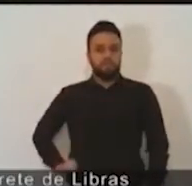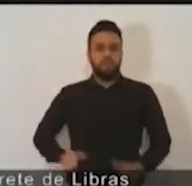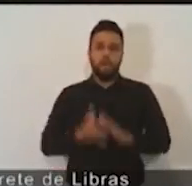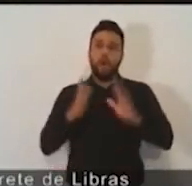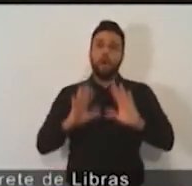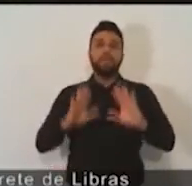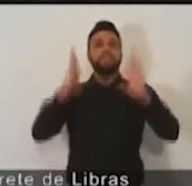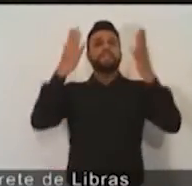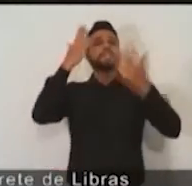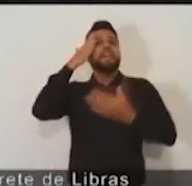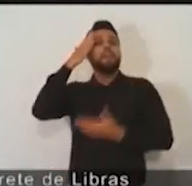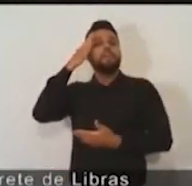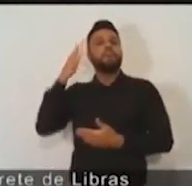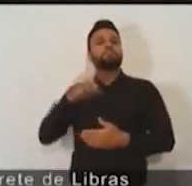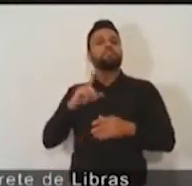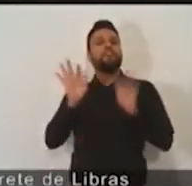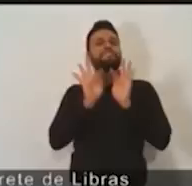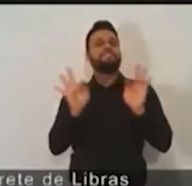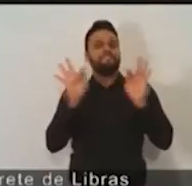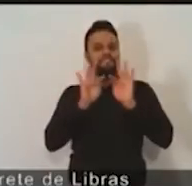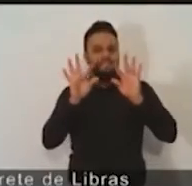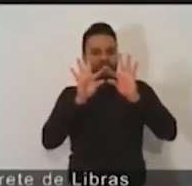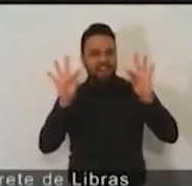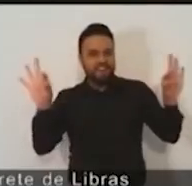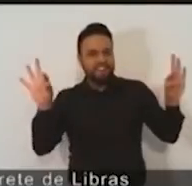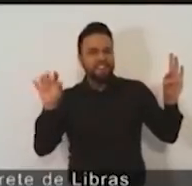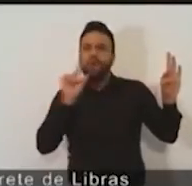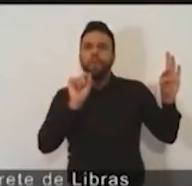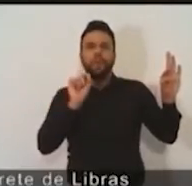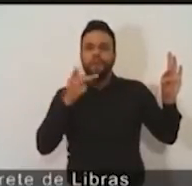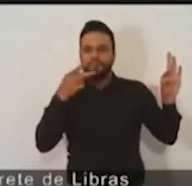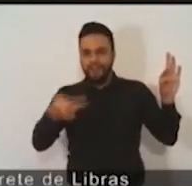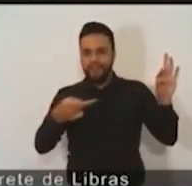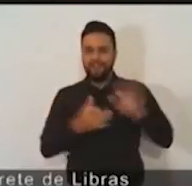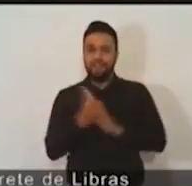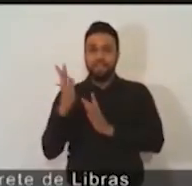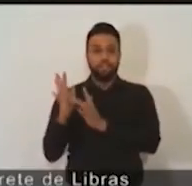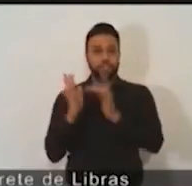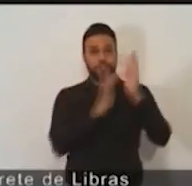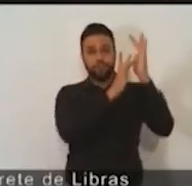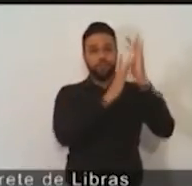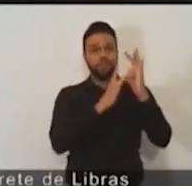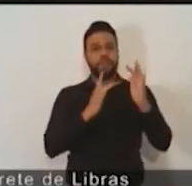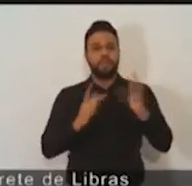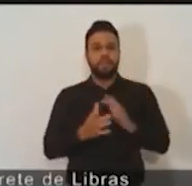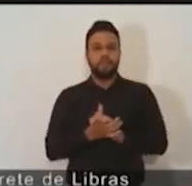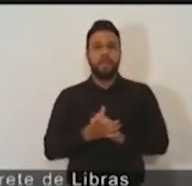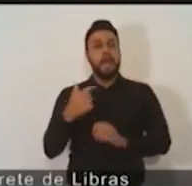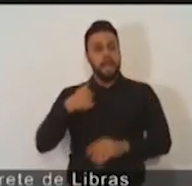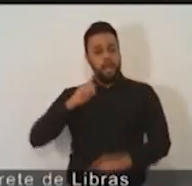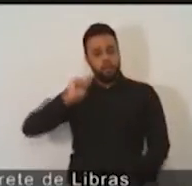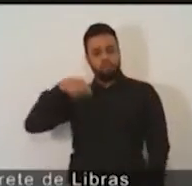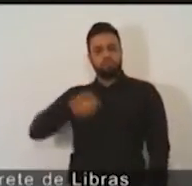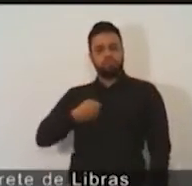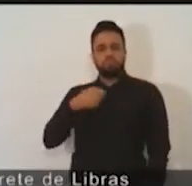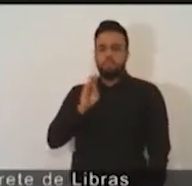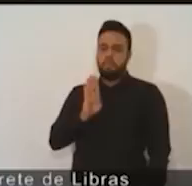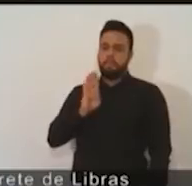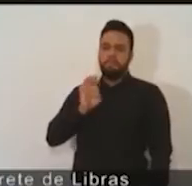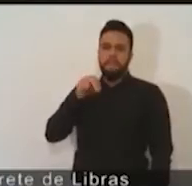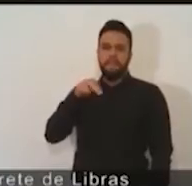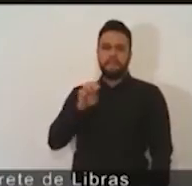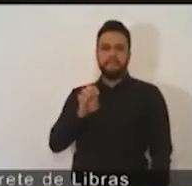dizer uma frase. dizia, Jesus, eu sou o Benedito. O Benedito está aqui.